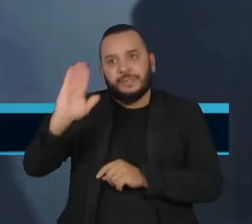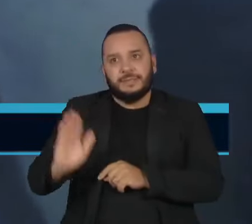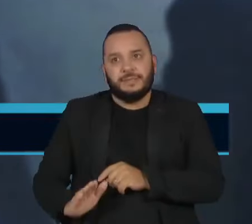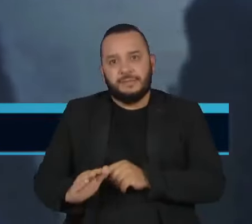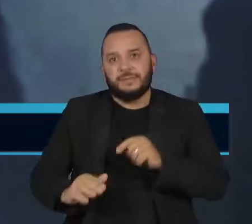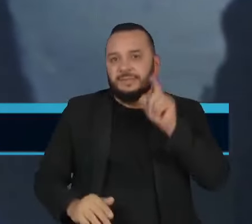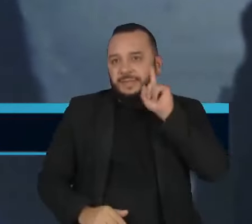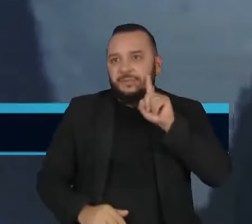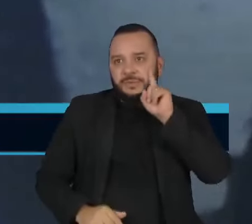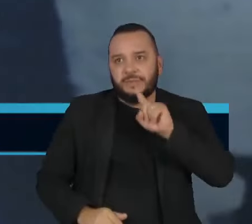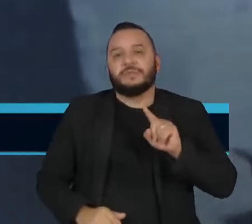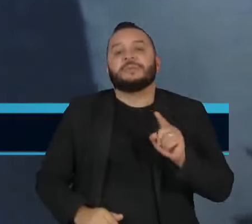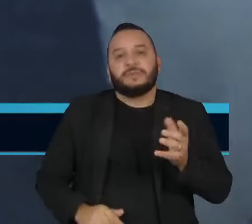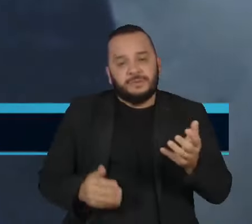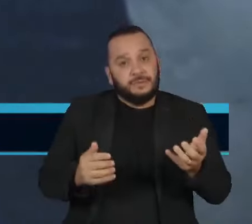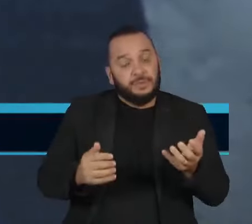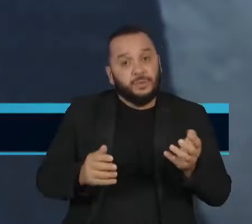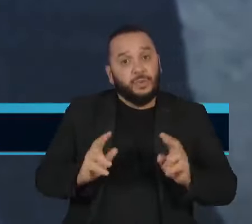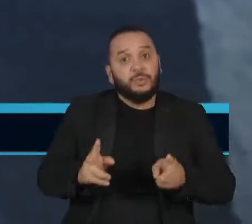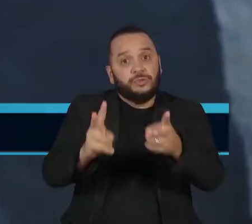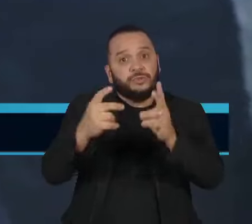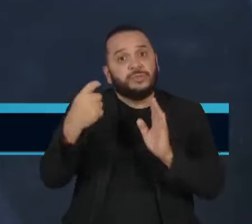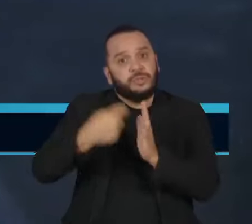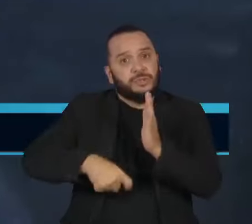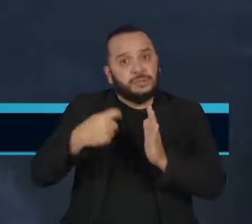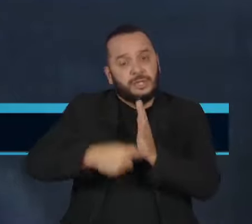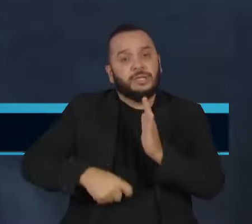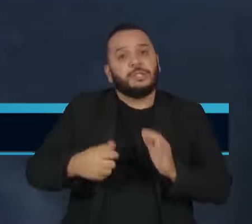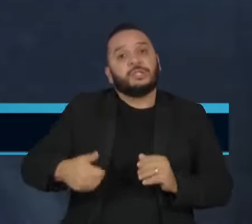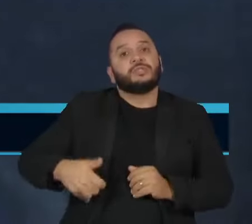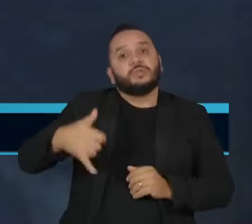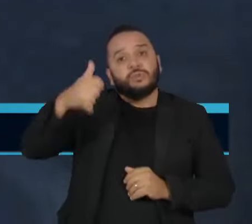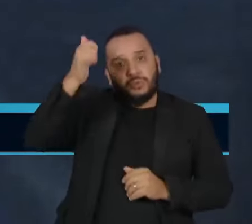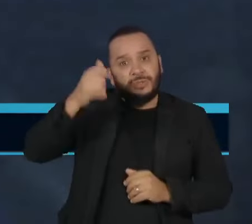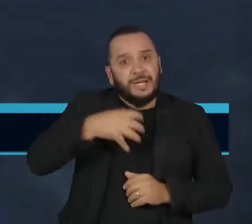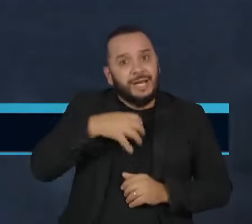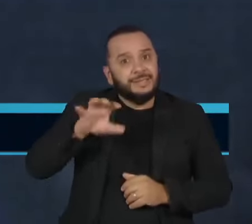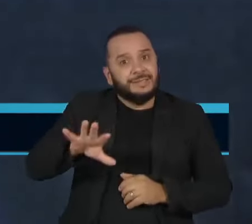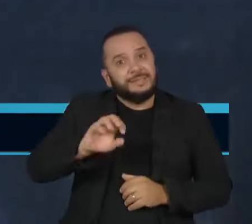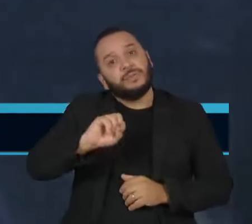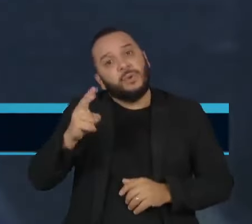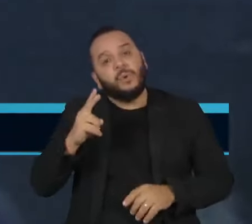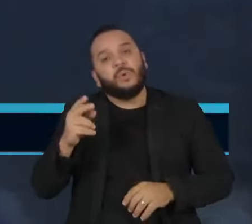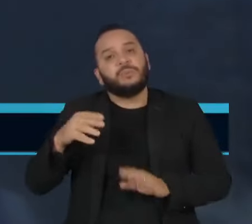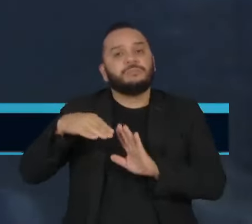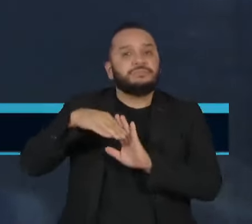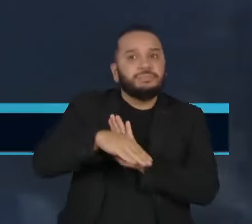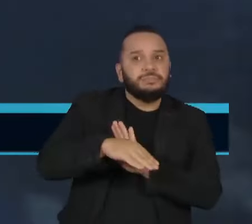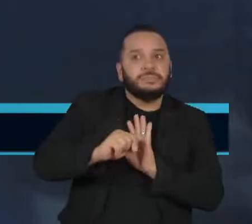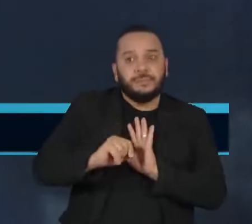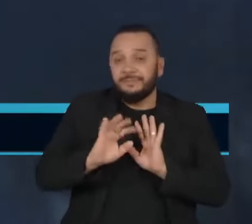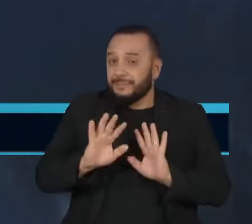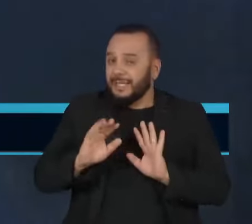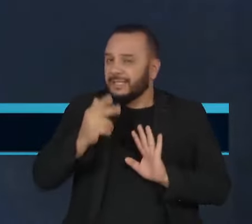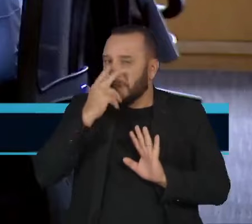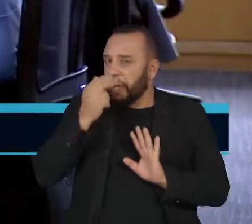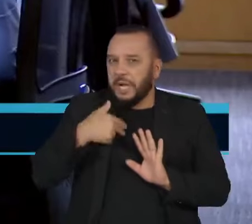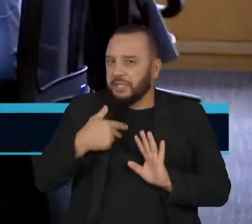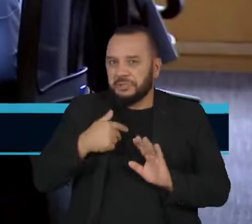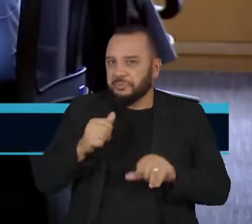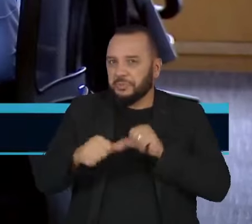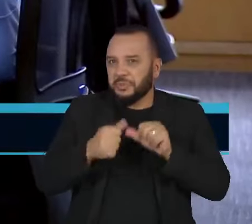decidem se mantém ou não a taxa de juros no atual patamar. A previsão dos economistas é que não haja surpresas.